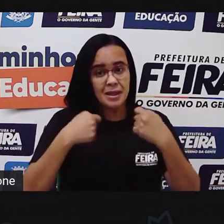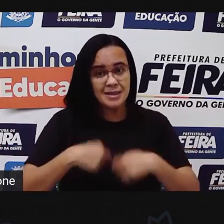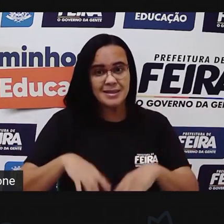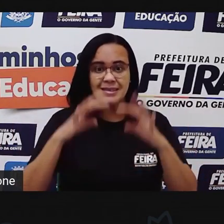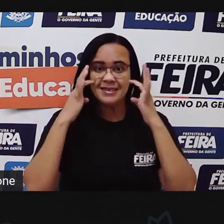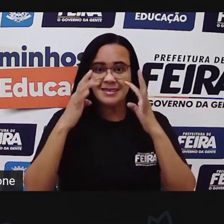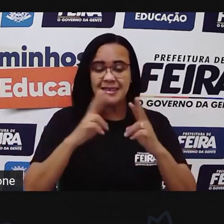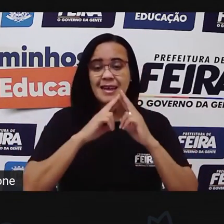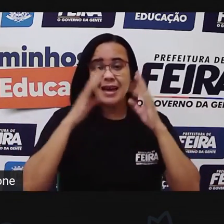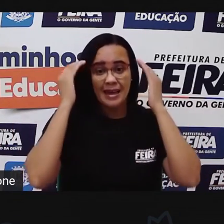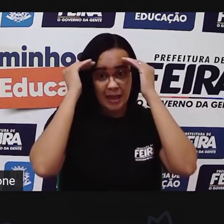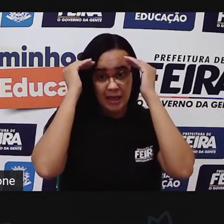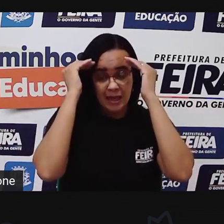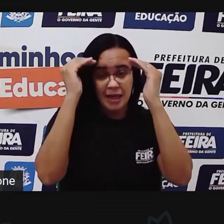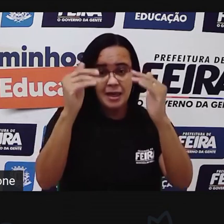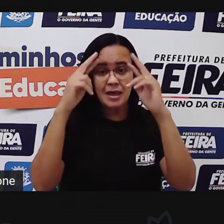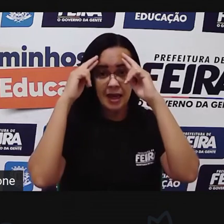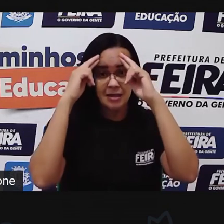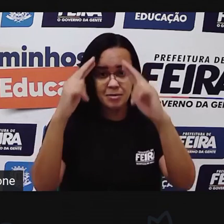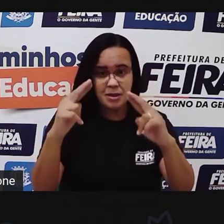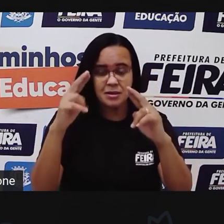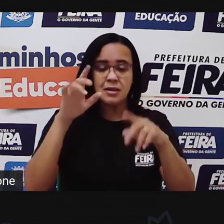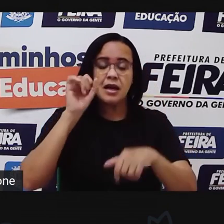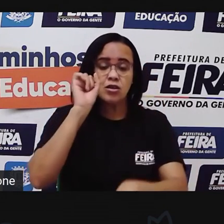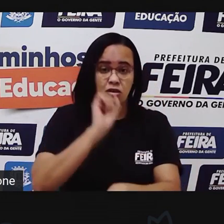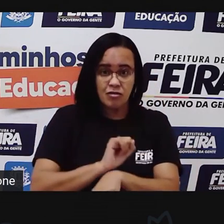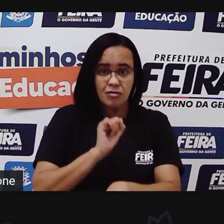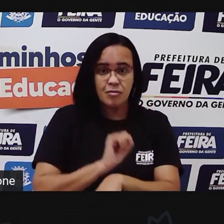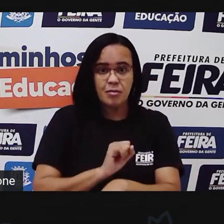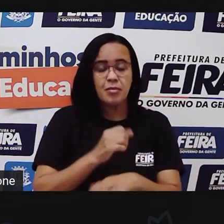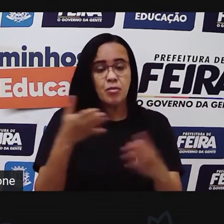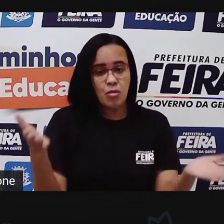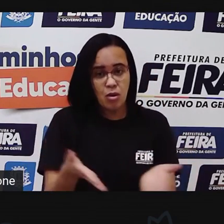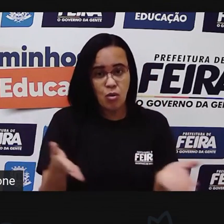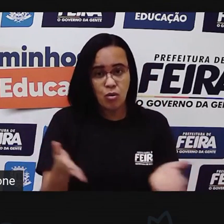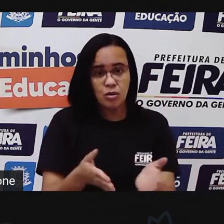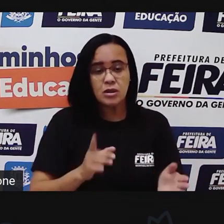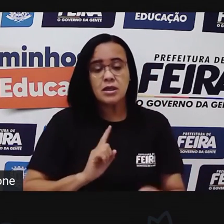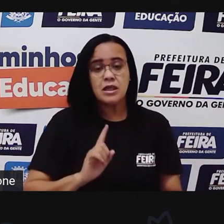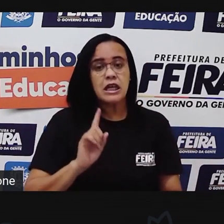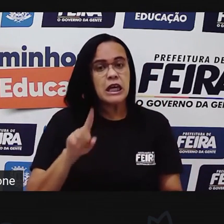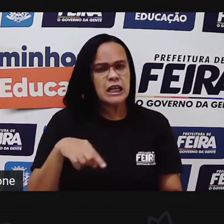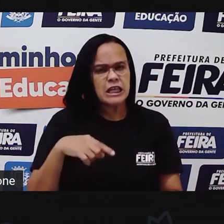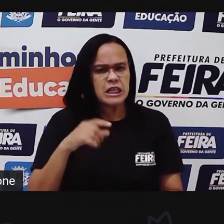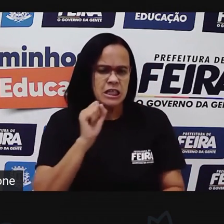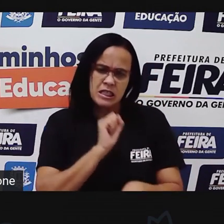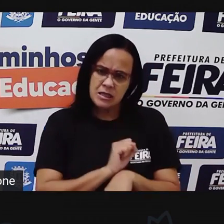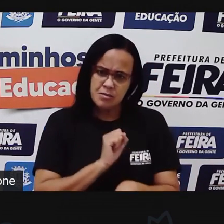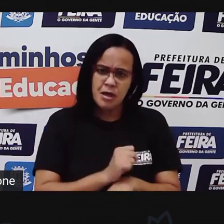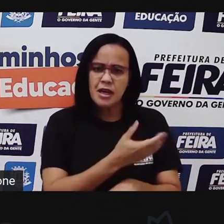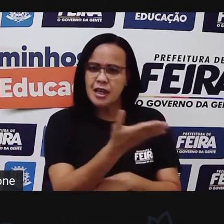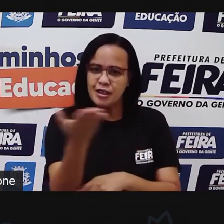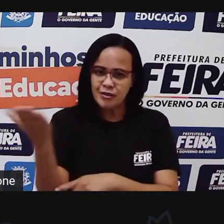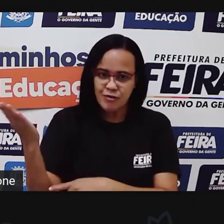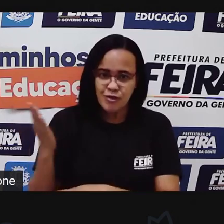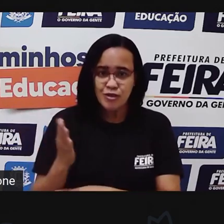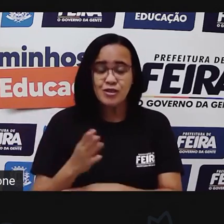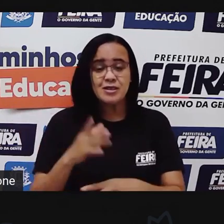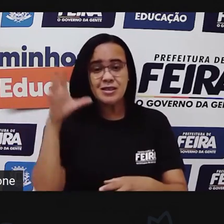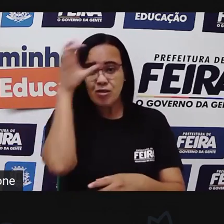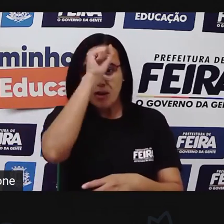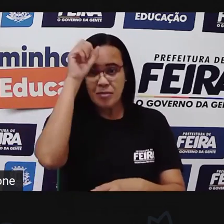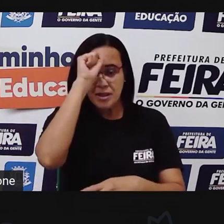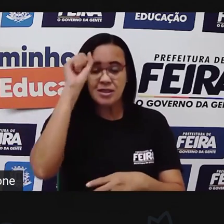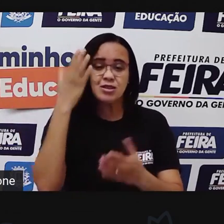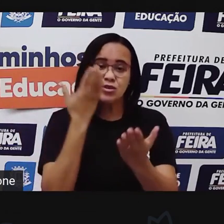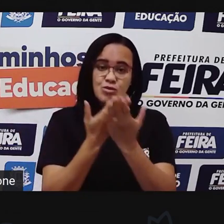que vocês tenham curtido essa aula e valorizem sempre os profissionais aí dos transportes. Tá bom? Um beijão